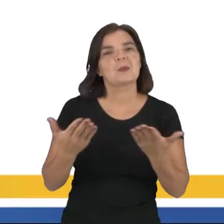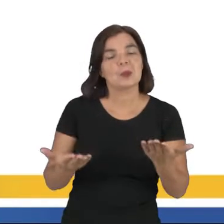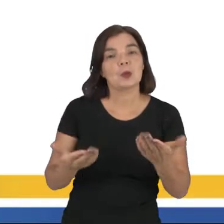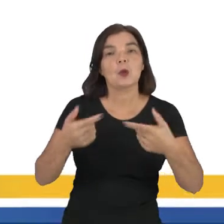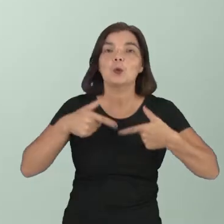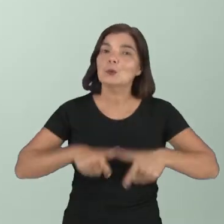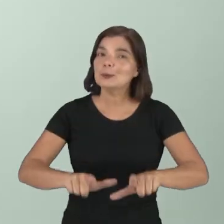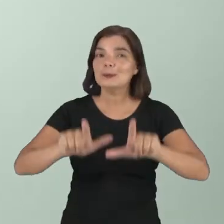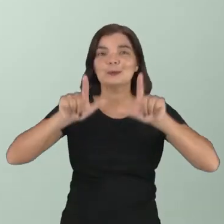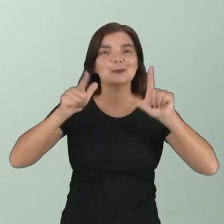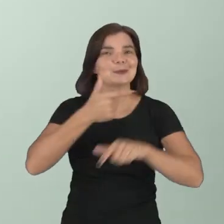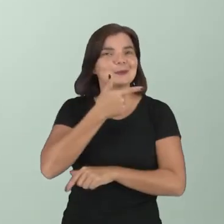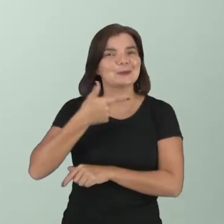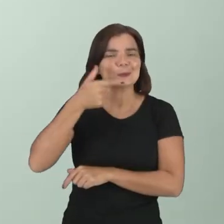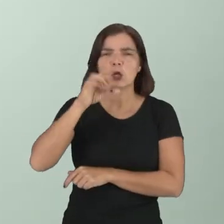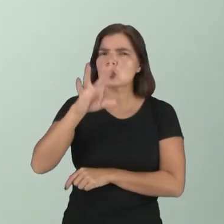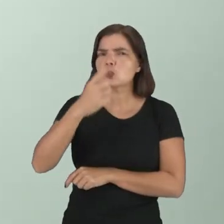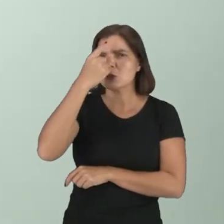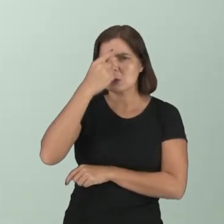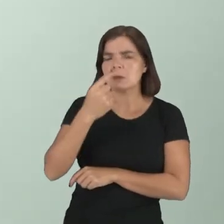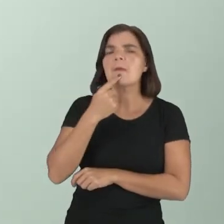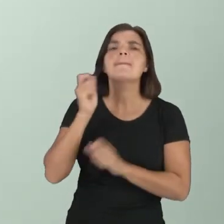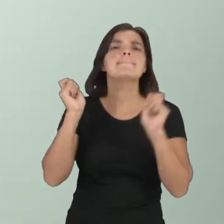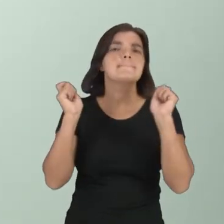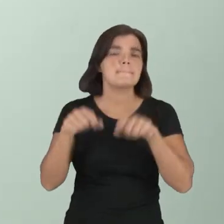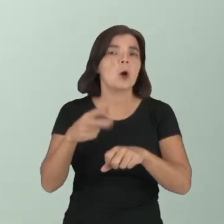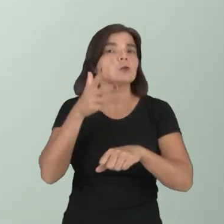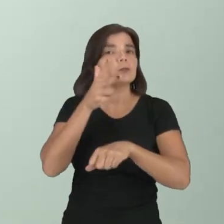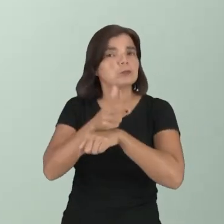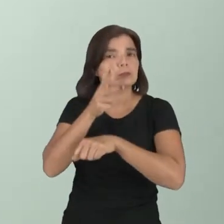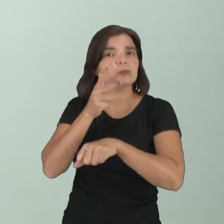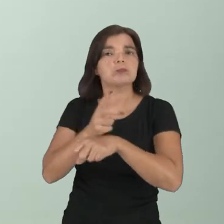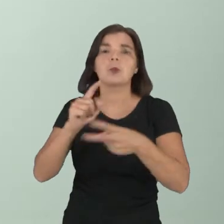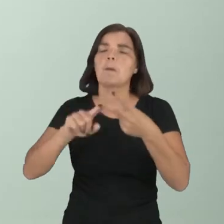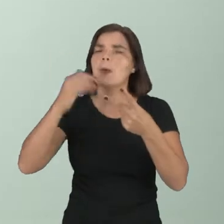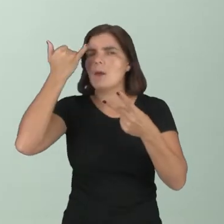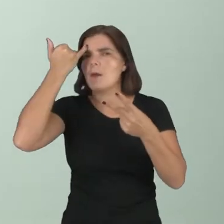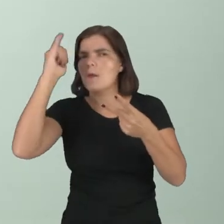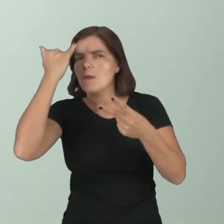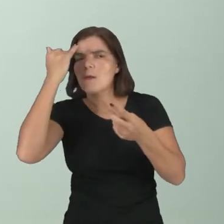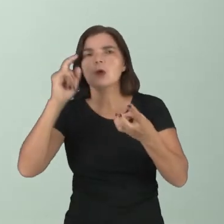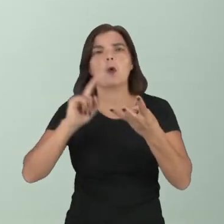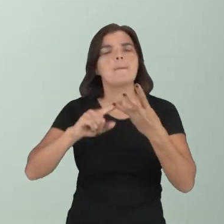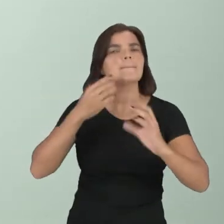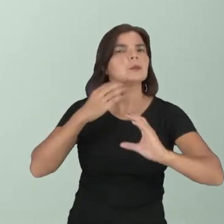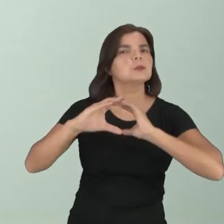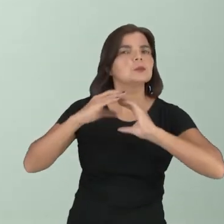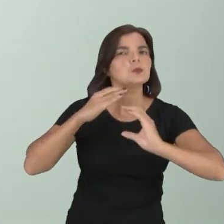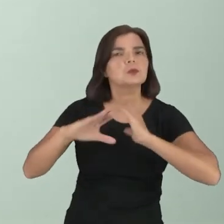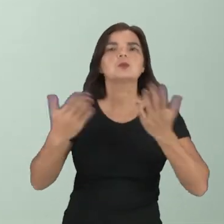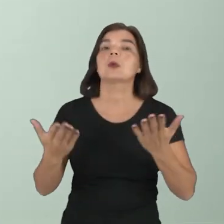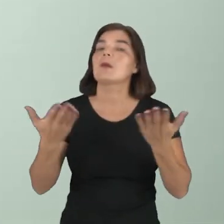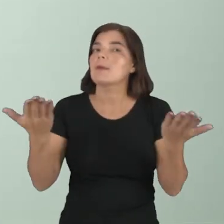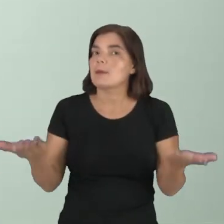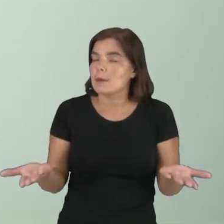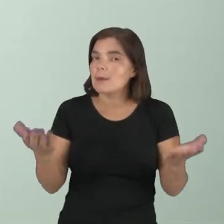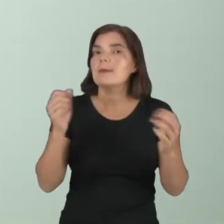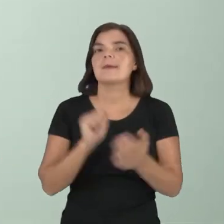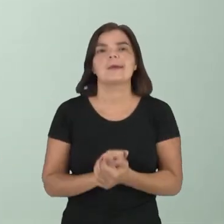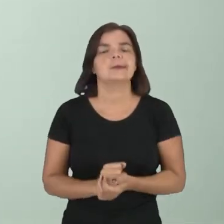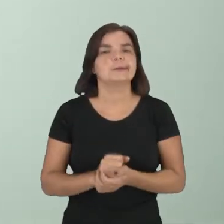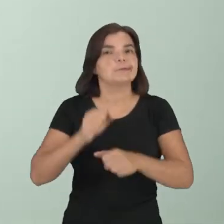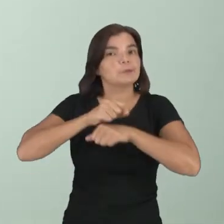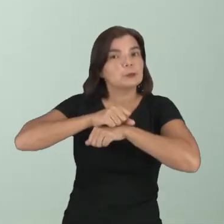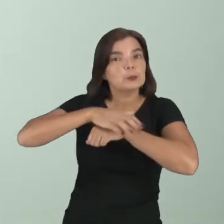Gente, o meme não precisa ser somente uma imagem, pode ser um vídeo, pode ser uma ideia, pode ser uma música, desde que